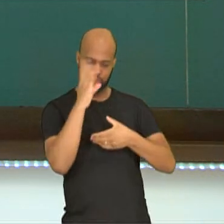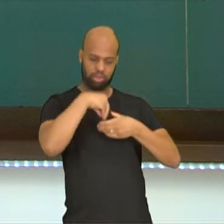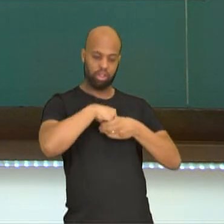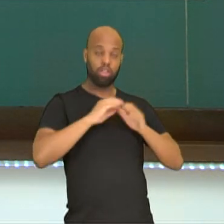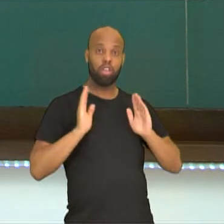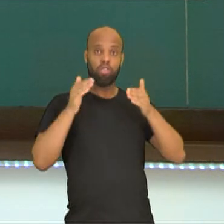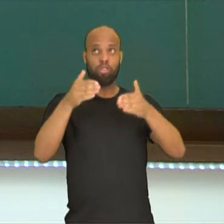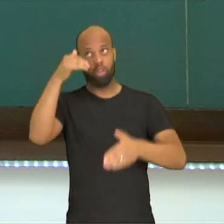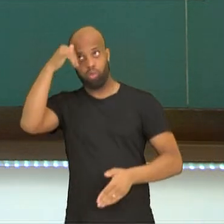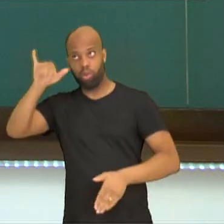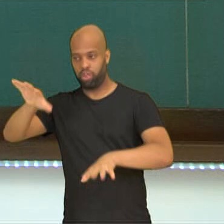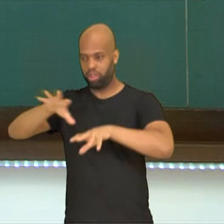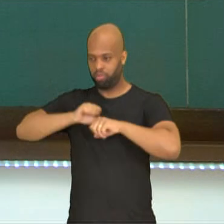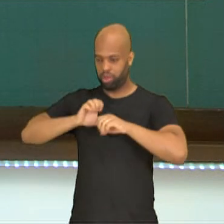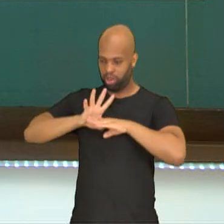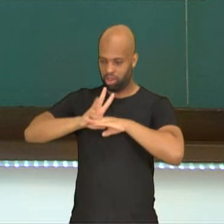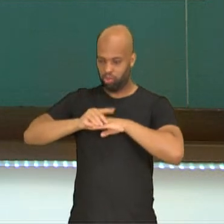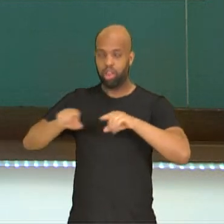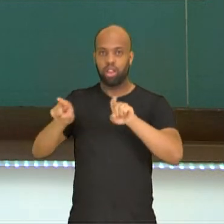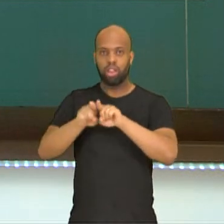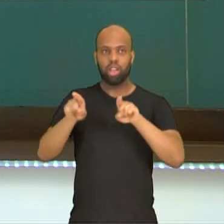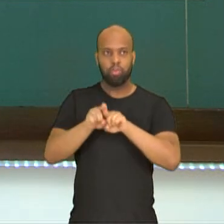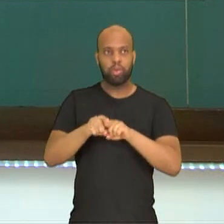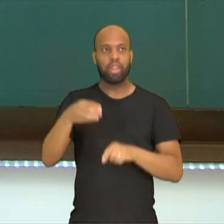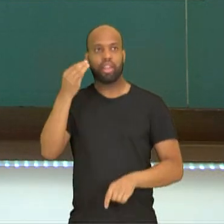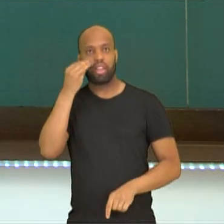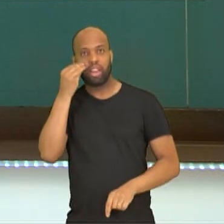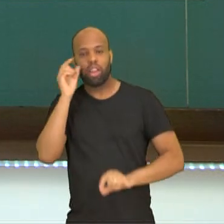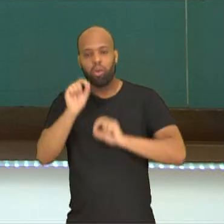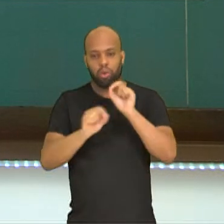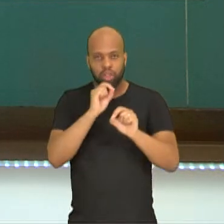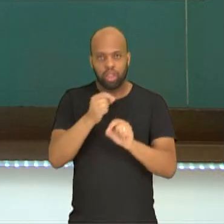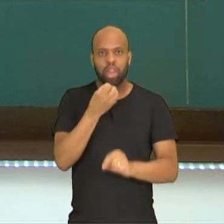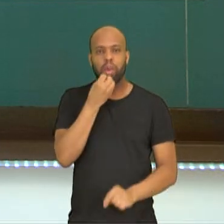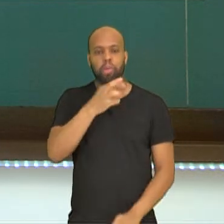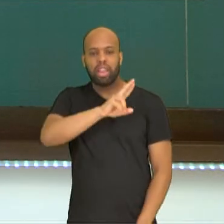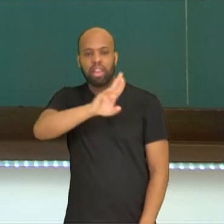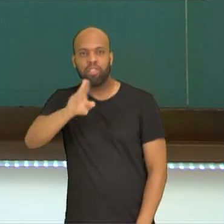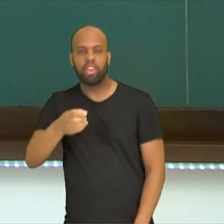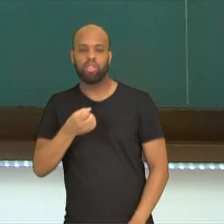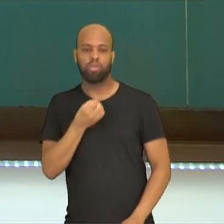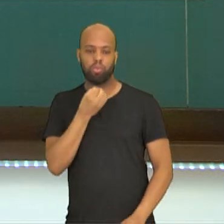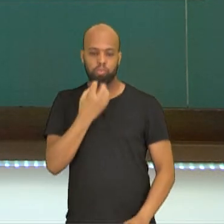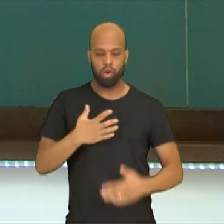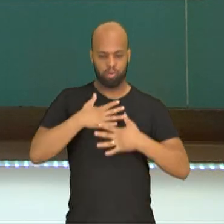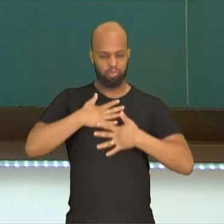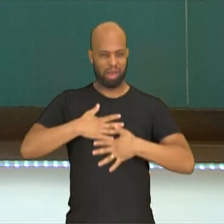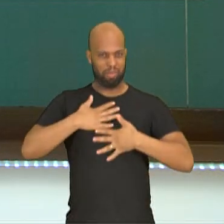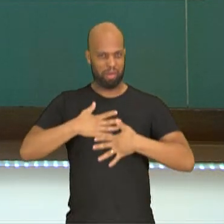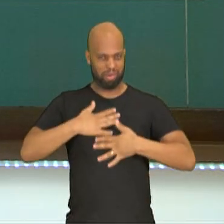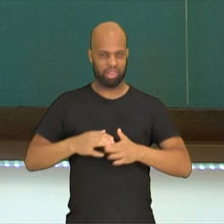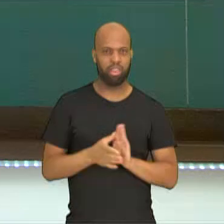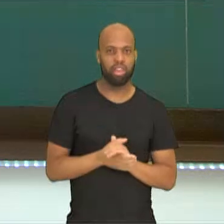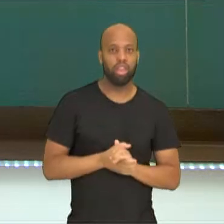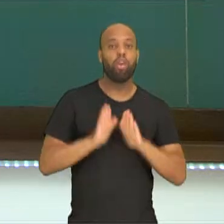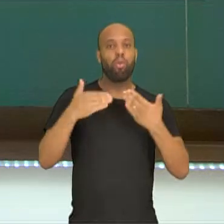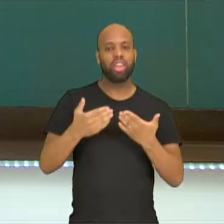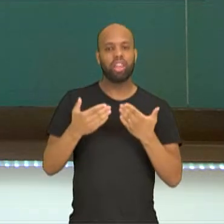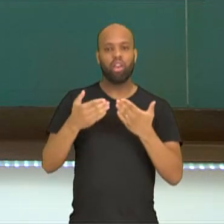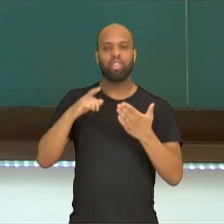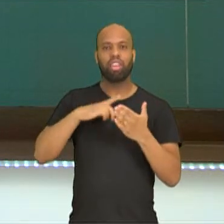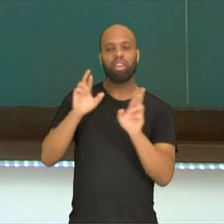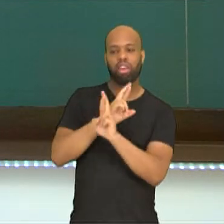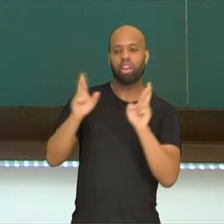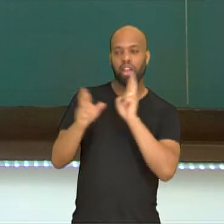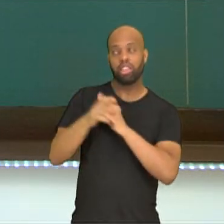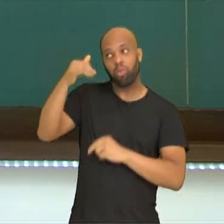prevenção de doenças e procura cotidiana pelo bem-estar. Então, ela está muito mais vinculada à prevenção do que à cura